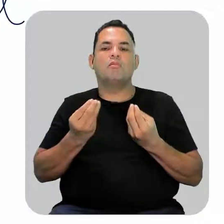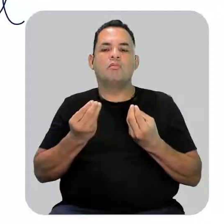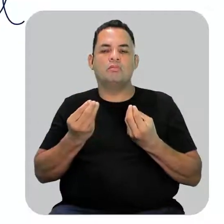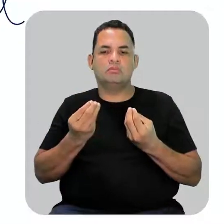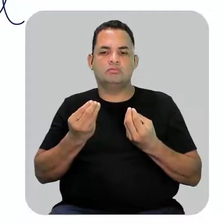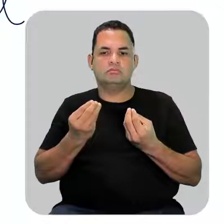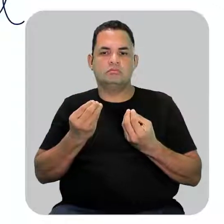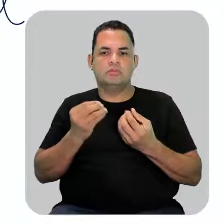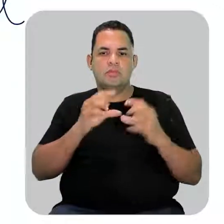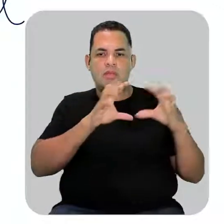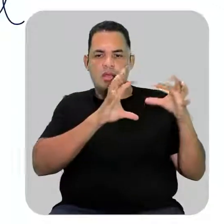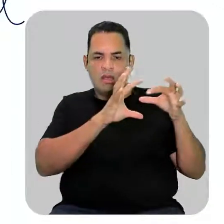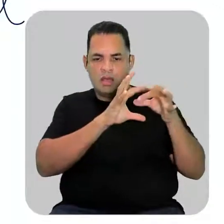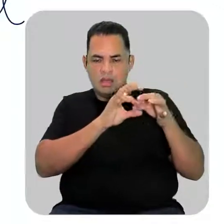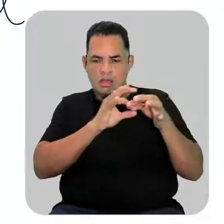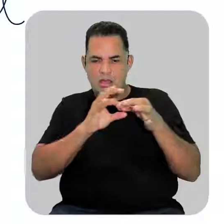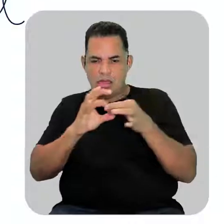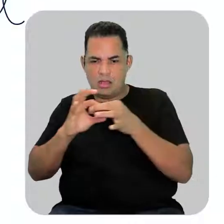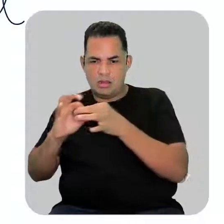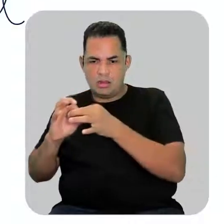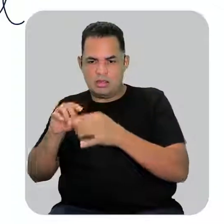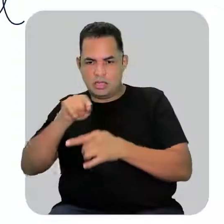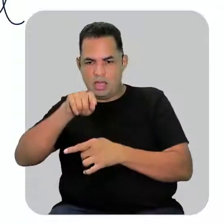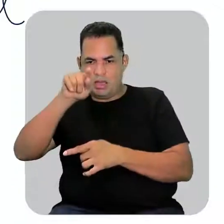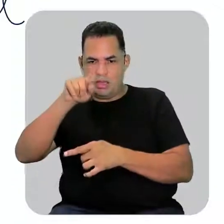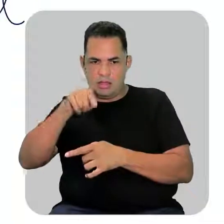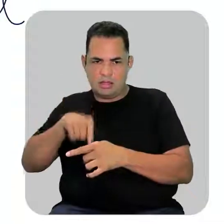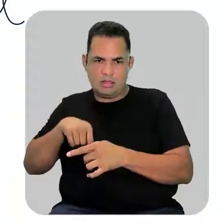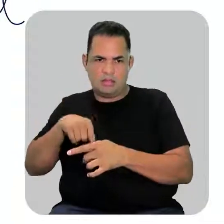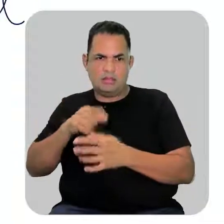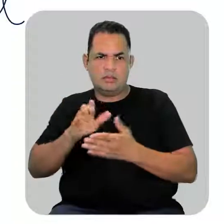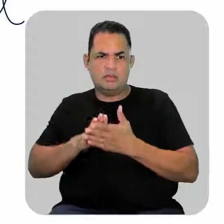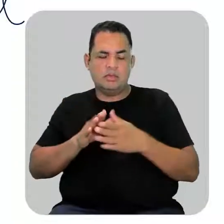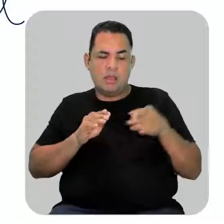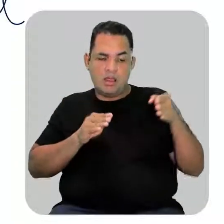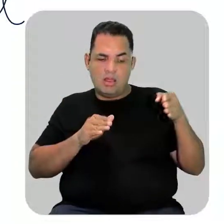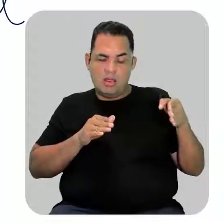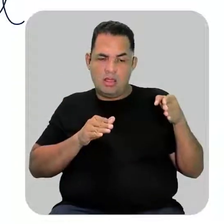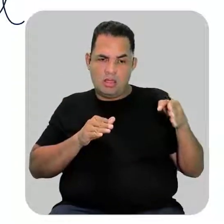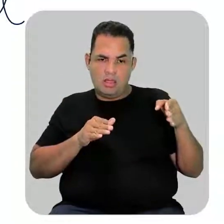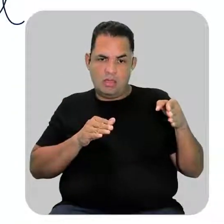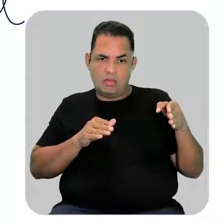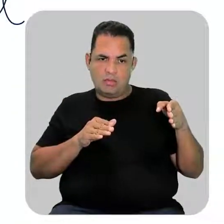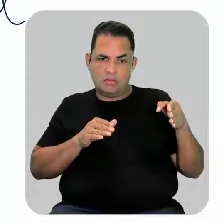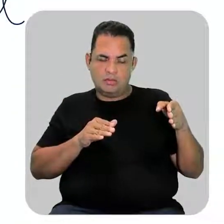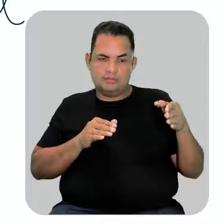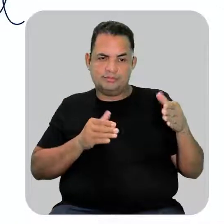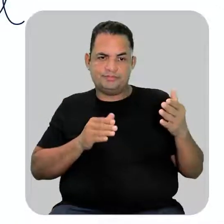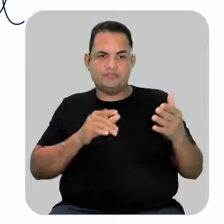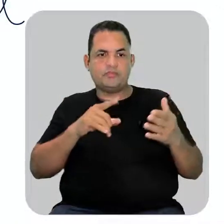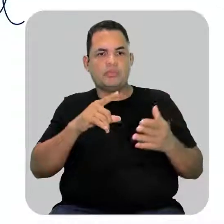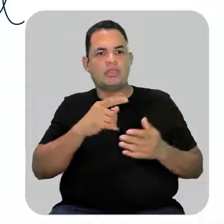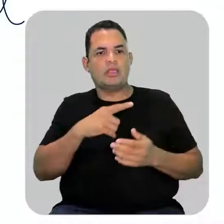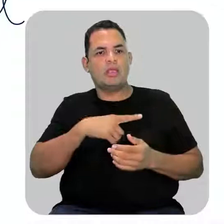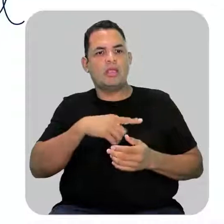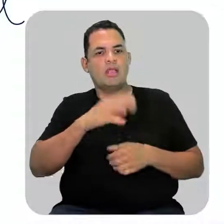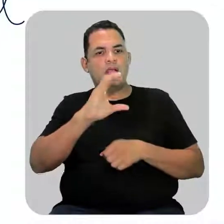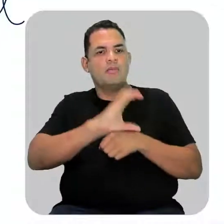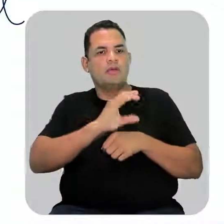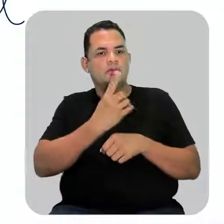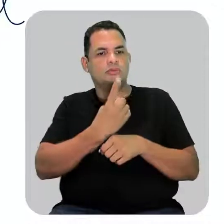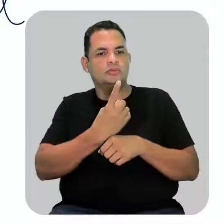A minha cadeia já está ramificada, começando da extremidade mais próxima da ramificação. Então, nós temos carbono 1,